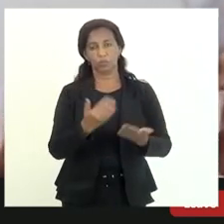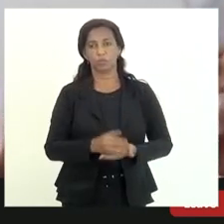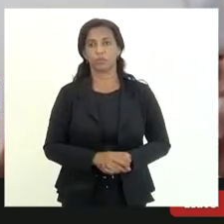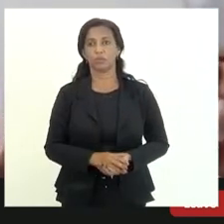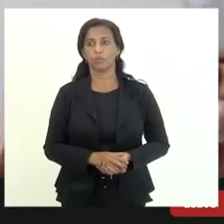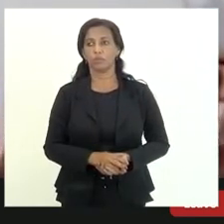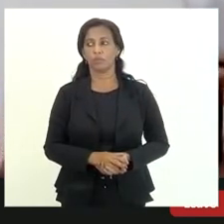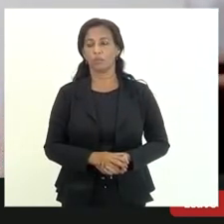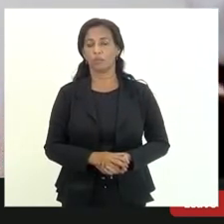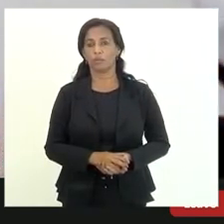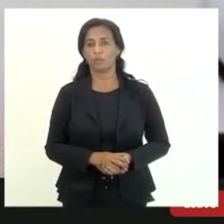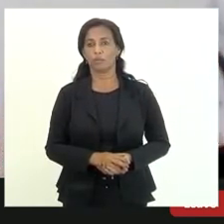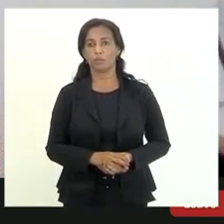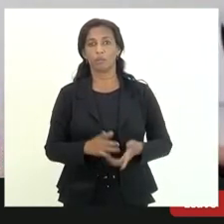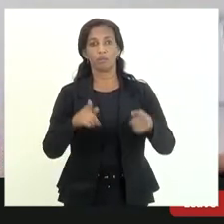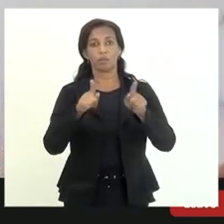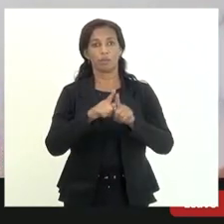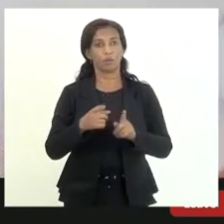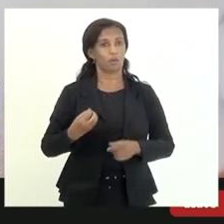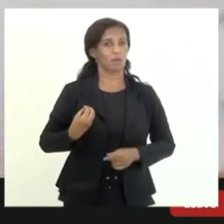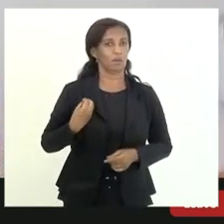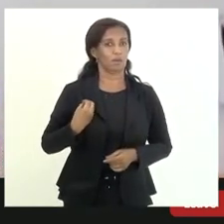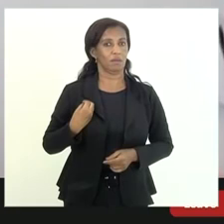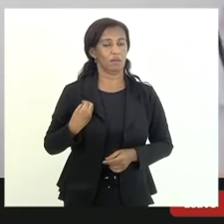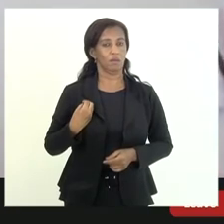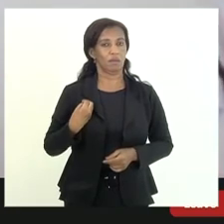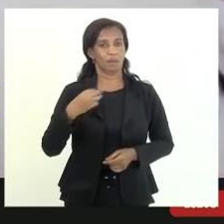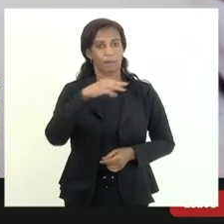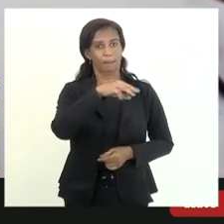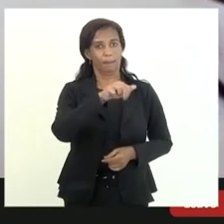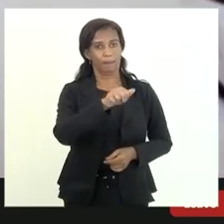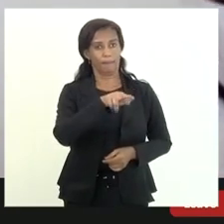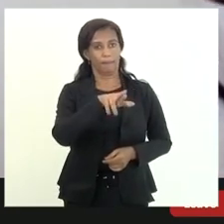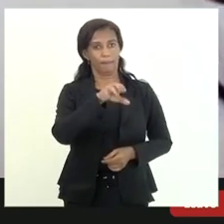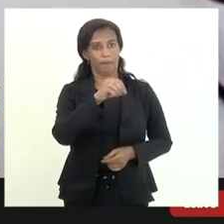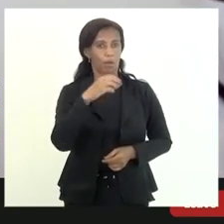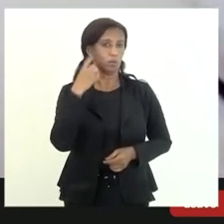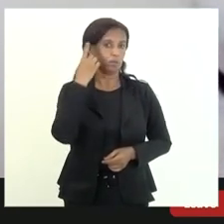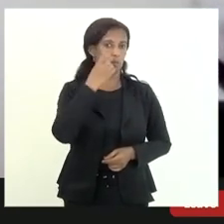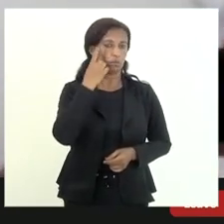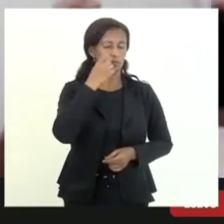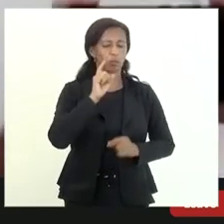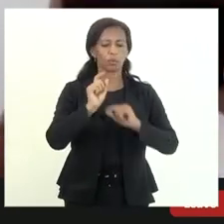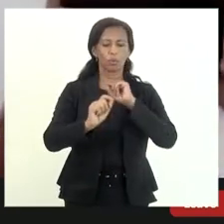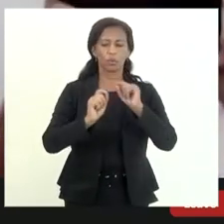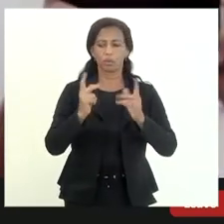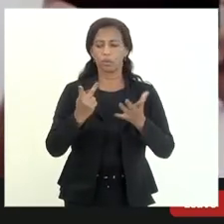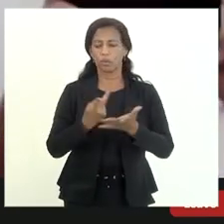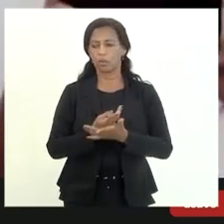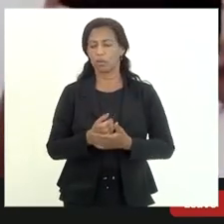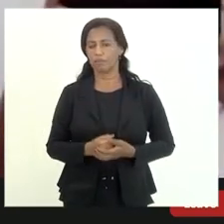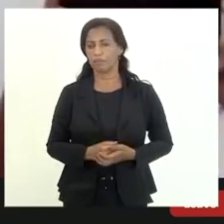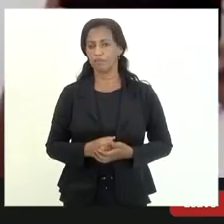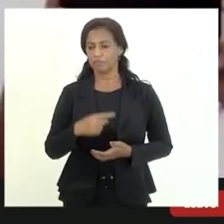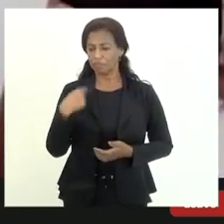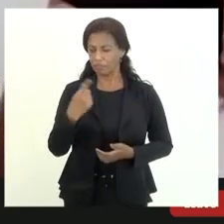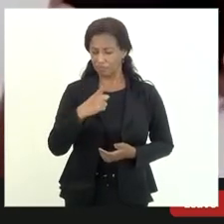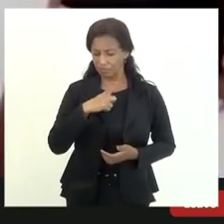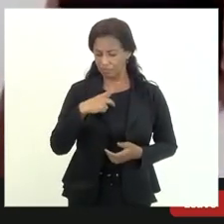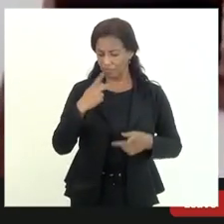e a presença do nosso companheiro Marozório o que acontece é o seguinte a gente tem